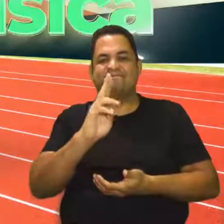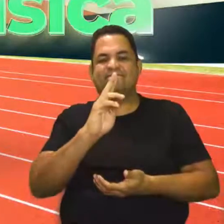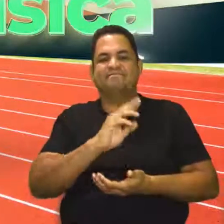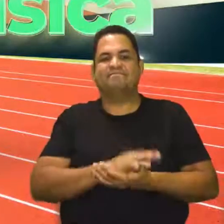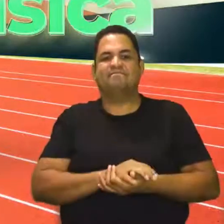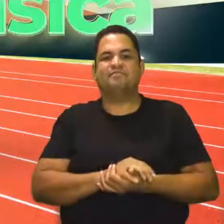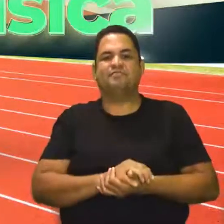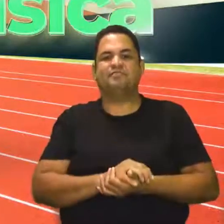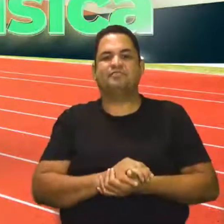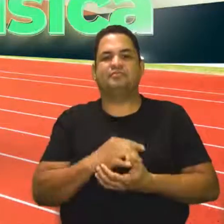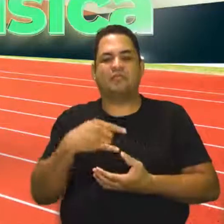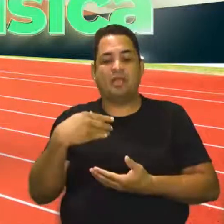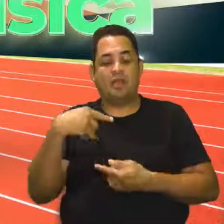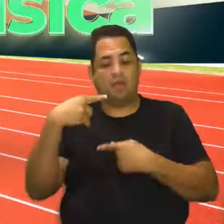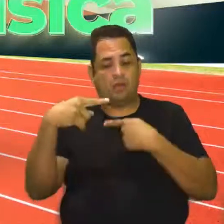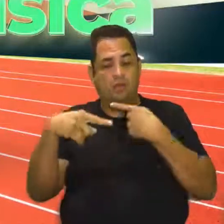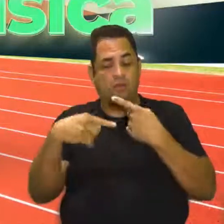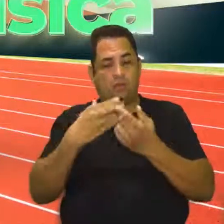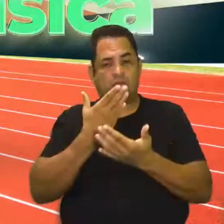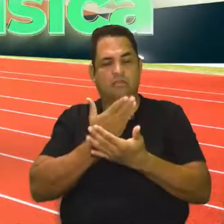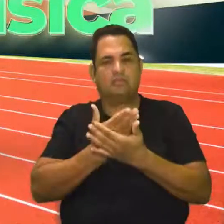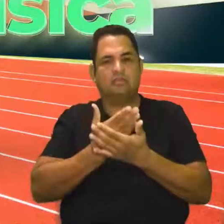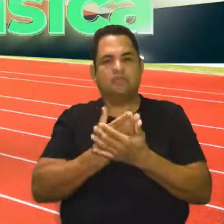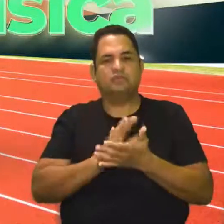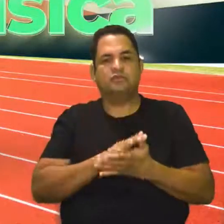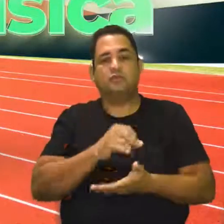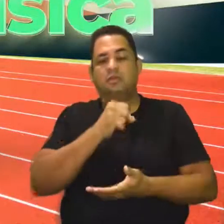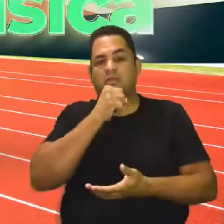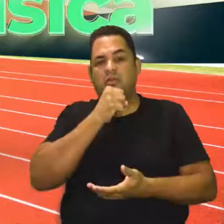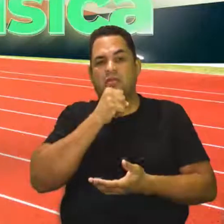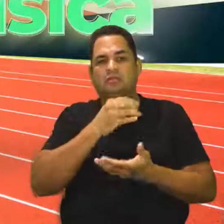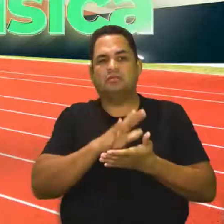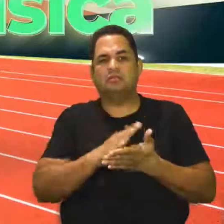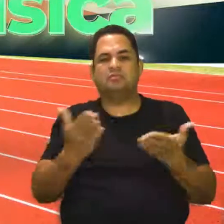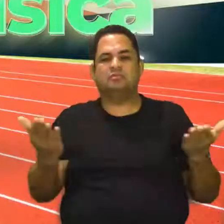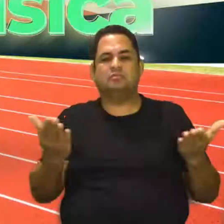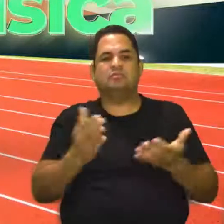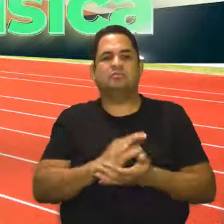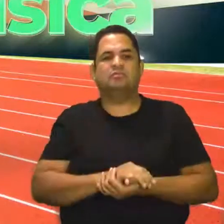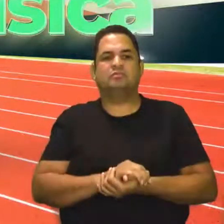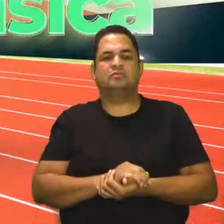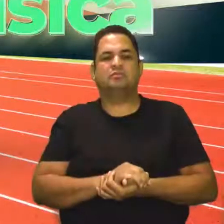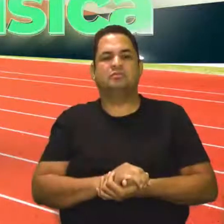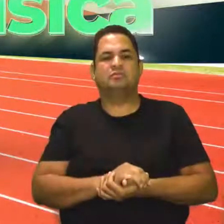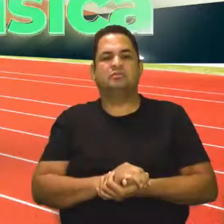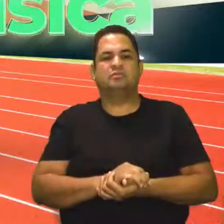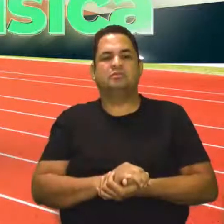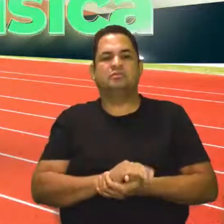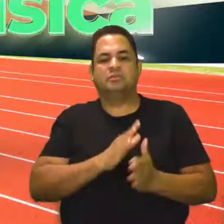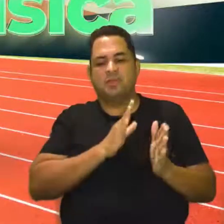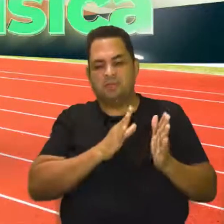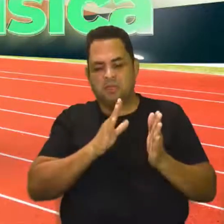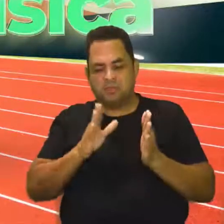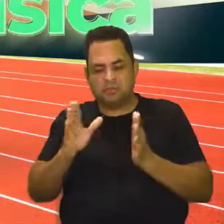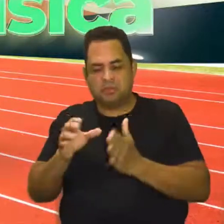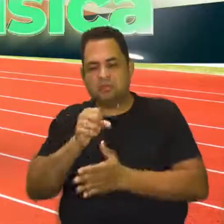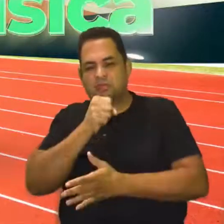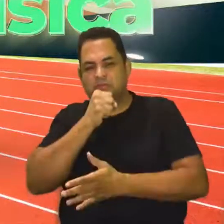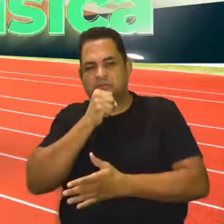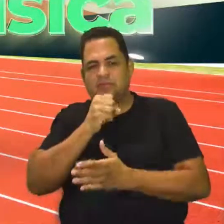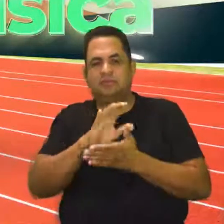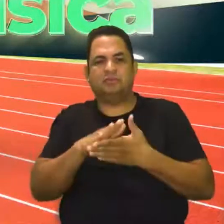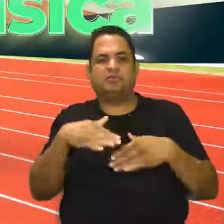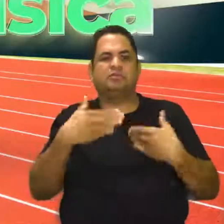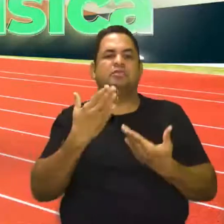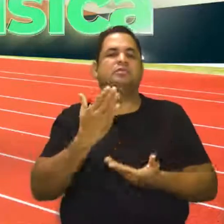movimentando para a nossa próxima aula, que é sobre envelhecimento. Isso, sobre envelhecimento. A gente falou tanto das fases da vida aí. E